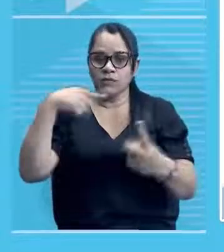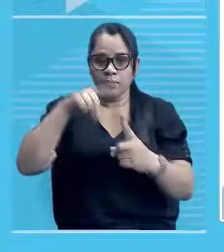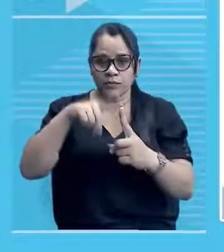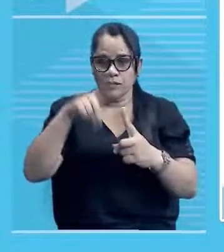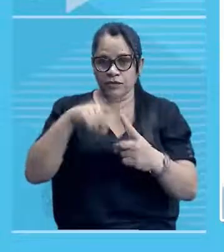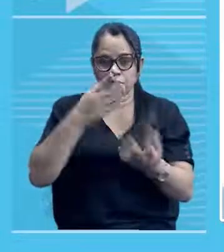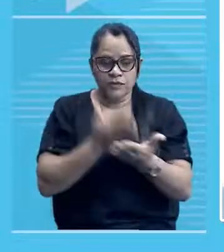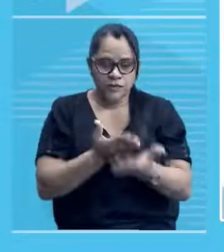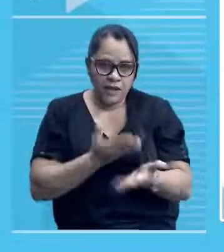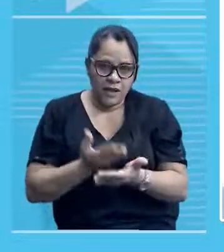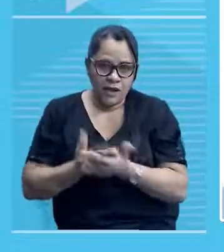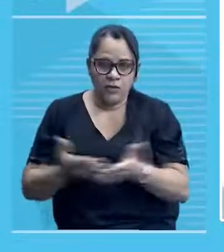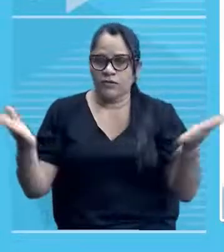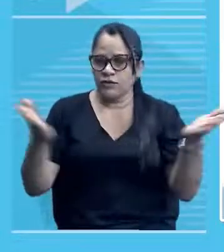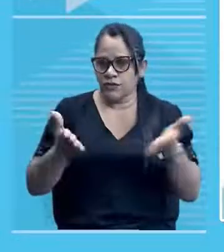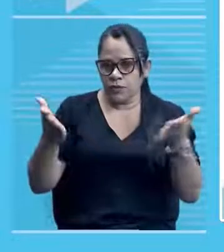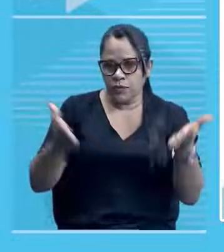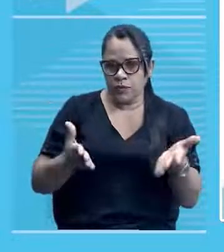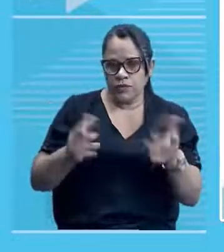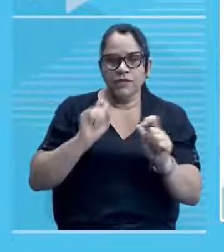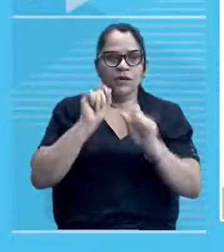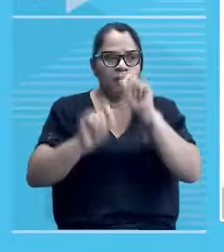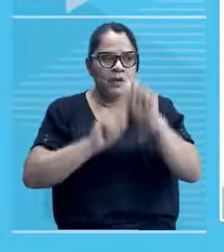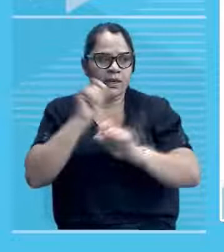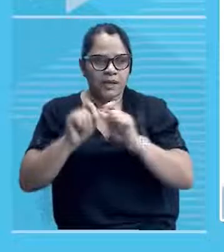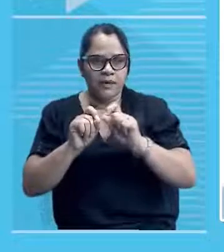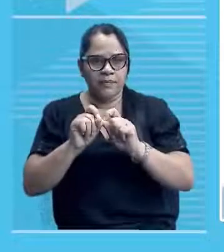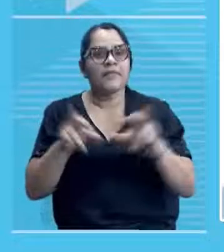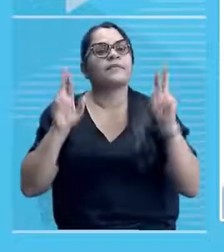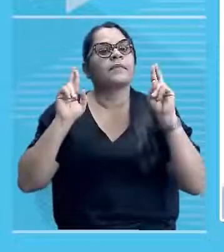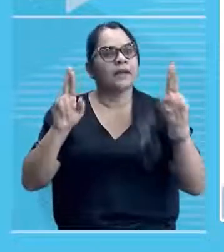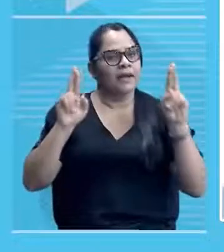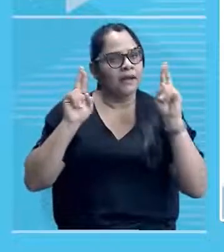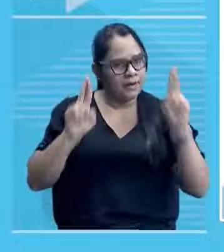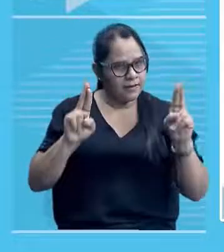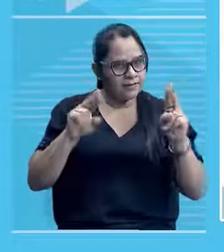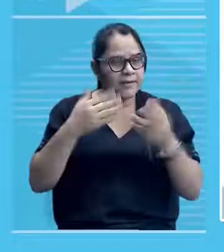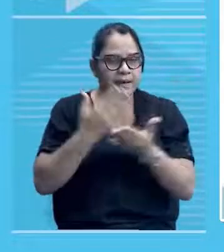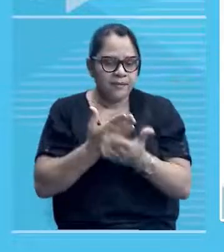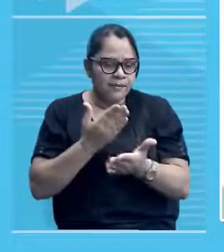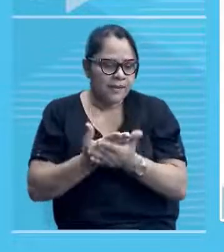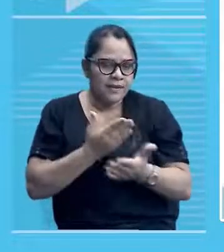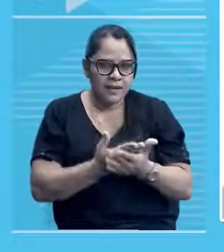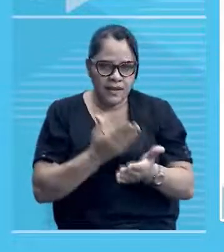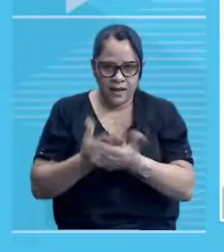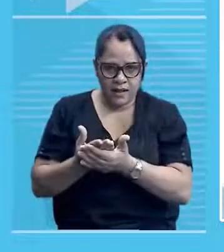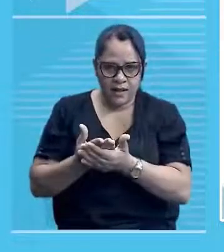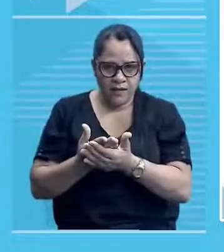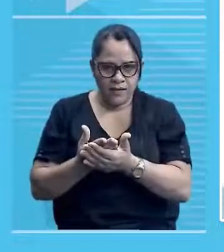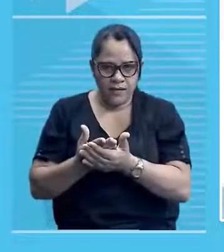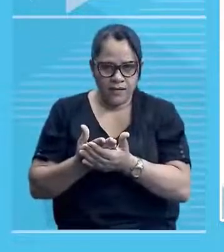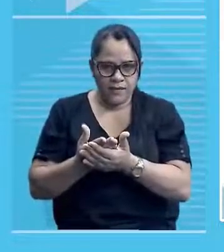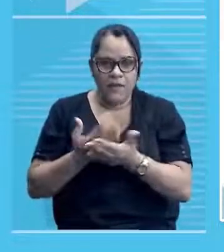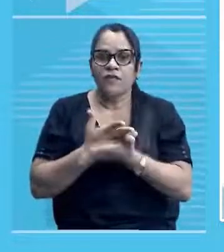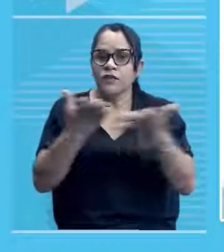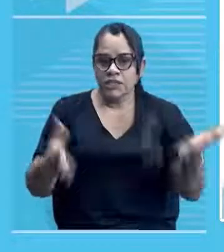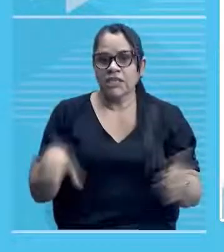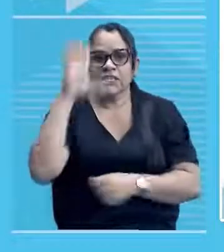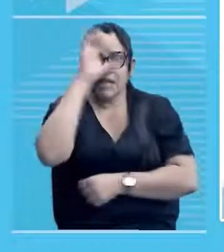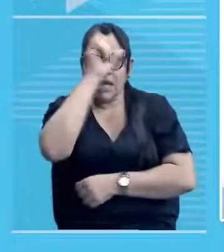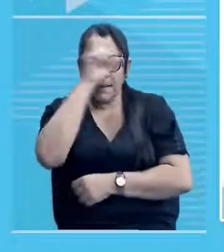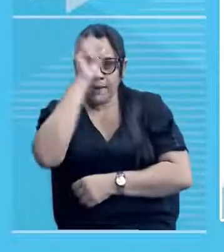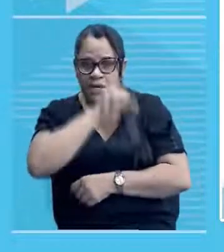nossa aula, né? Ou seja, nós esperamos que a partir dessa aula, né? Vocês saibam reconhecer